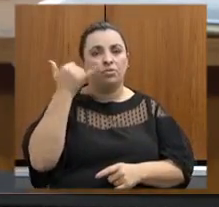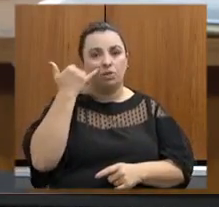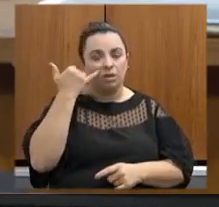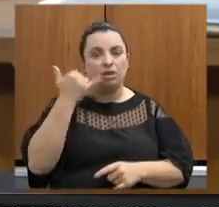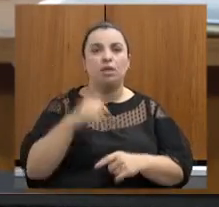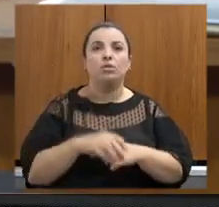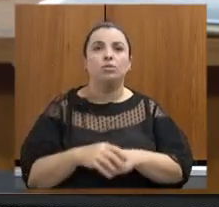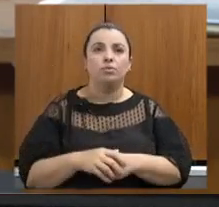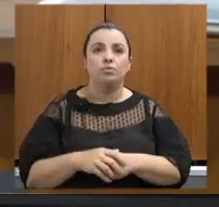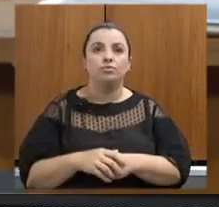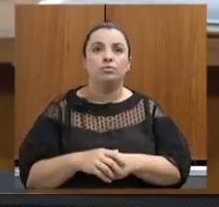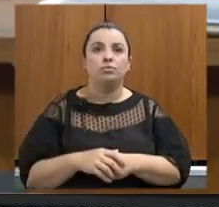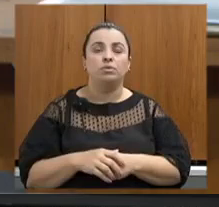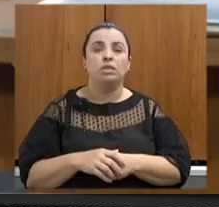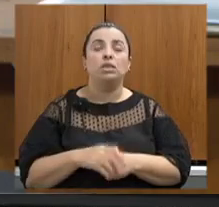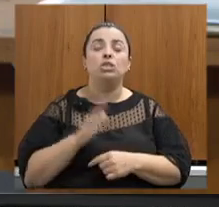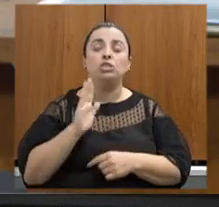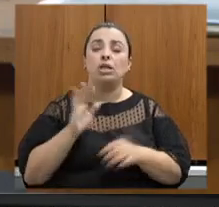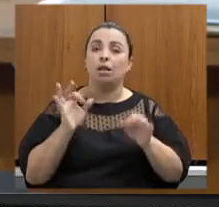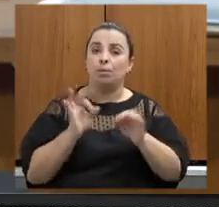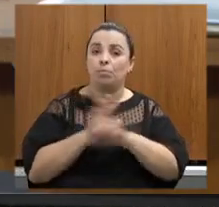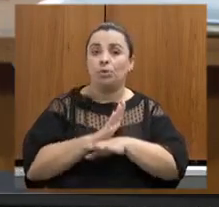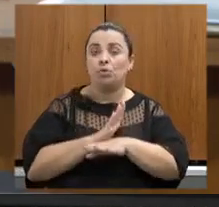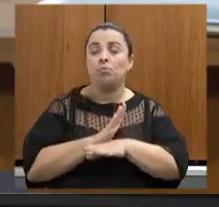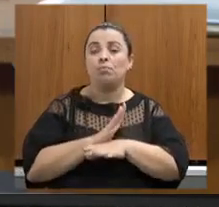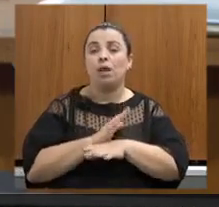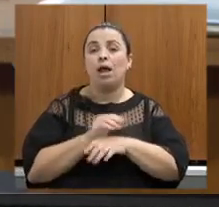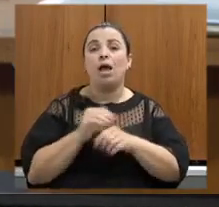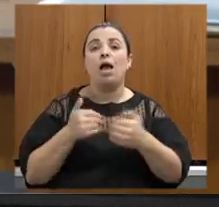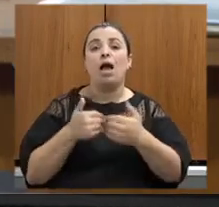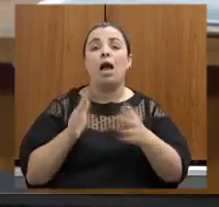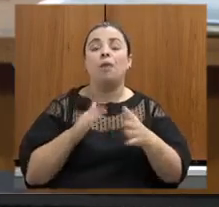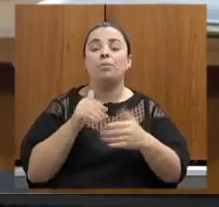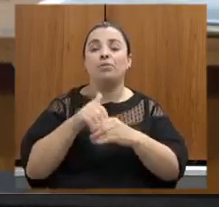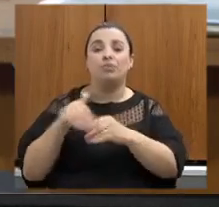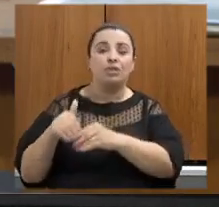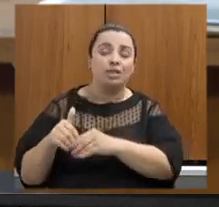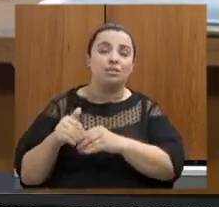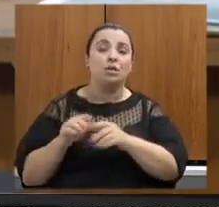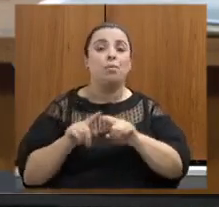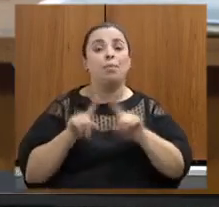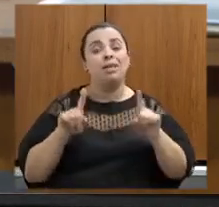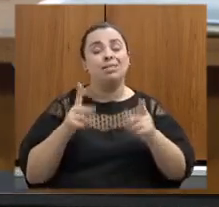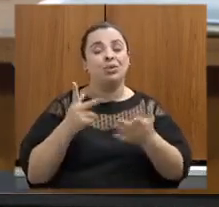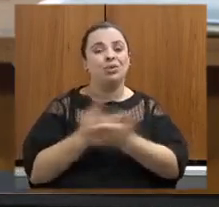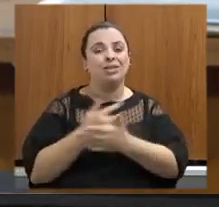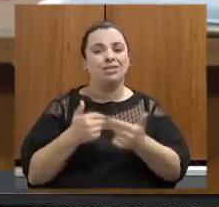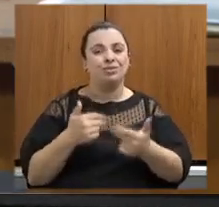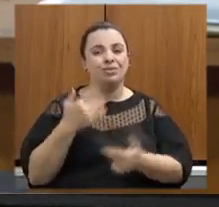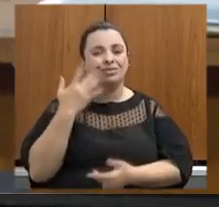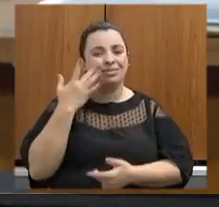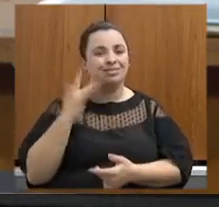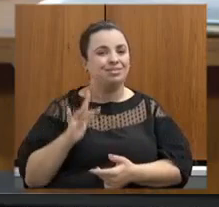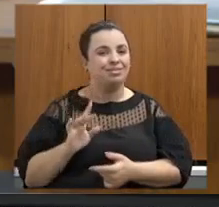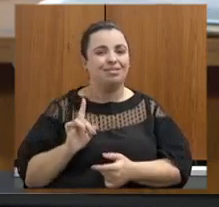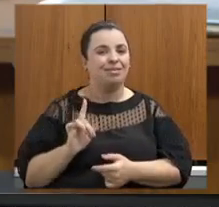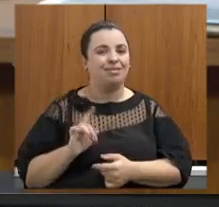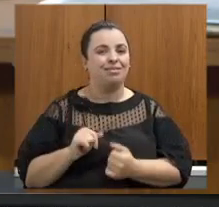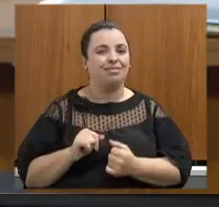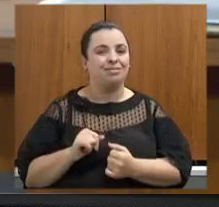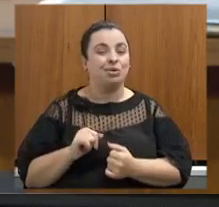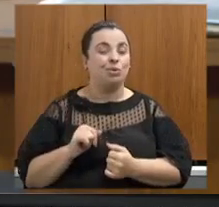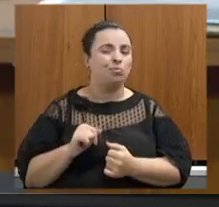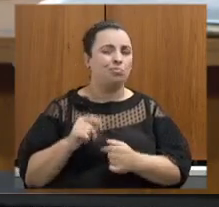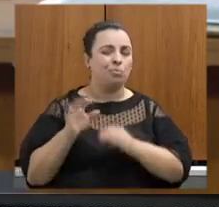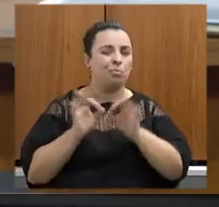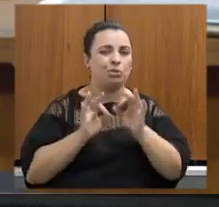e Justiça está pronto para o plenário mas assim acontecem coisas estranhas o projeto não foi pautado é um projeto